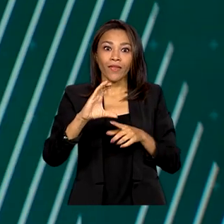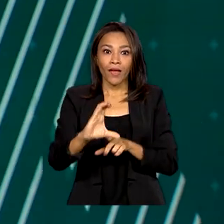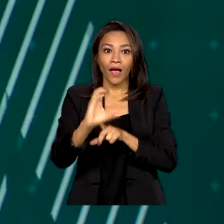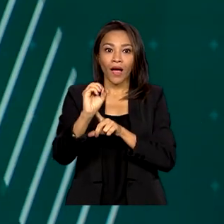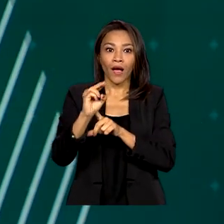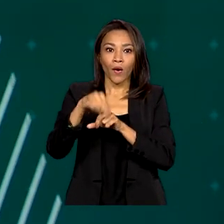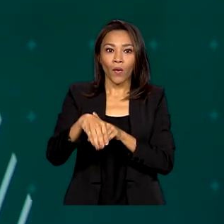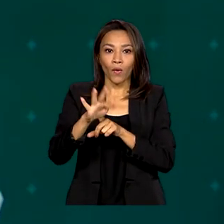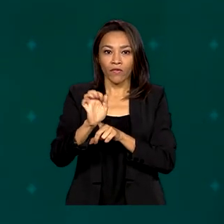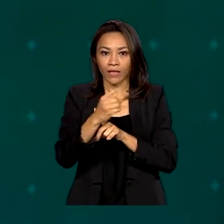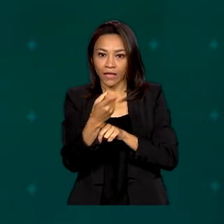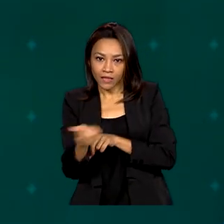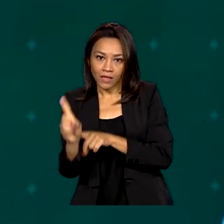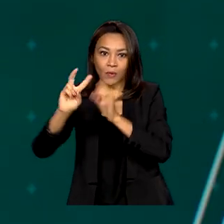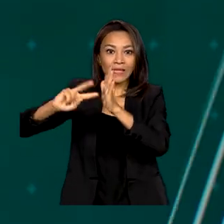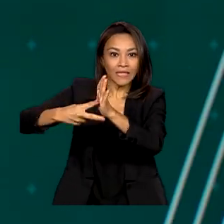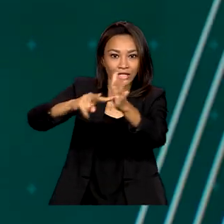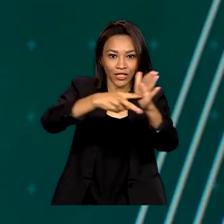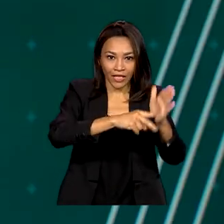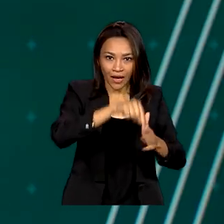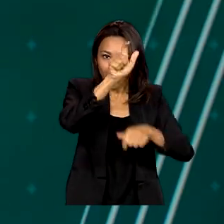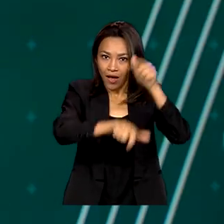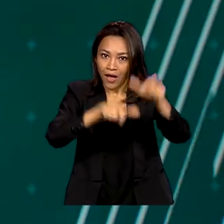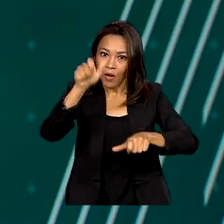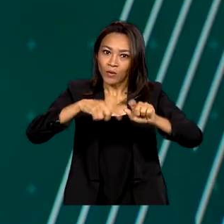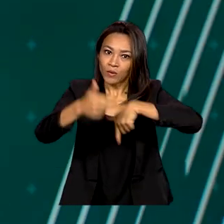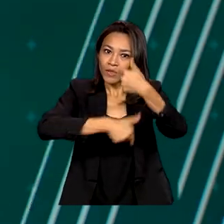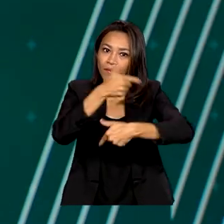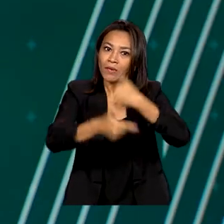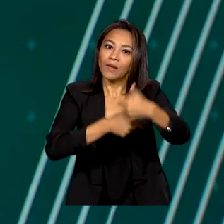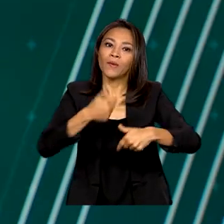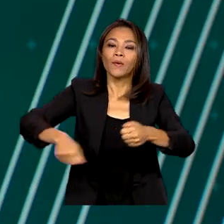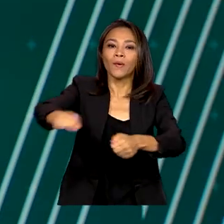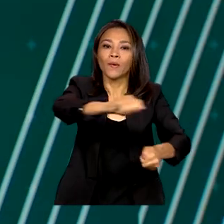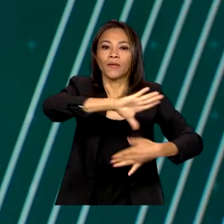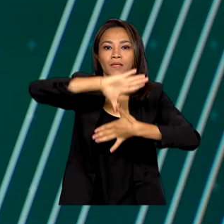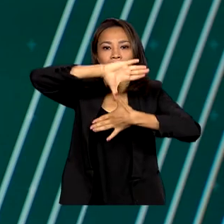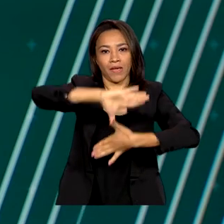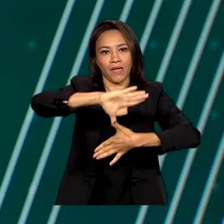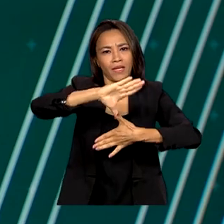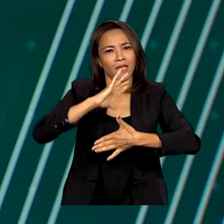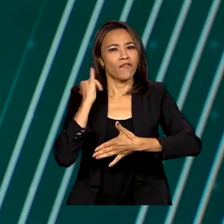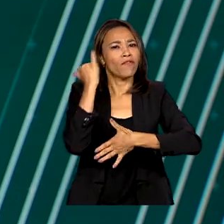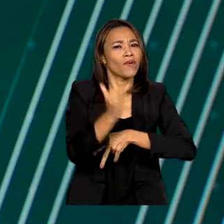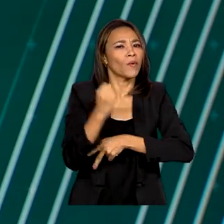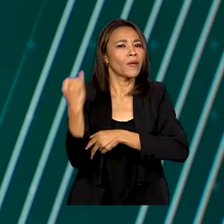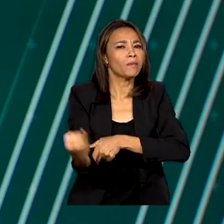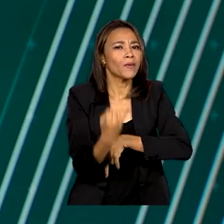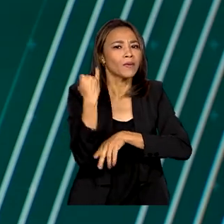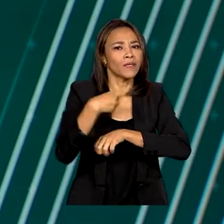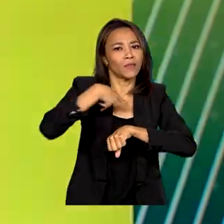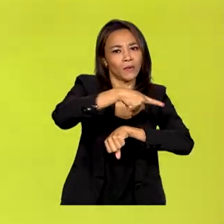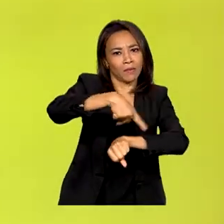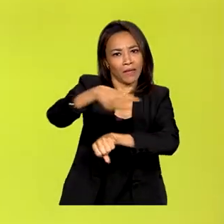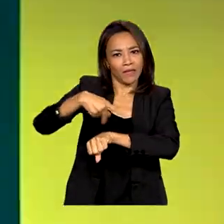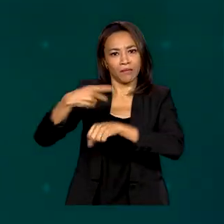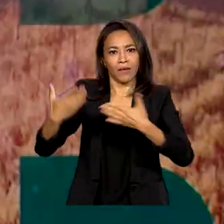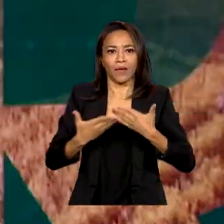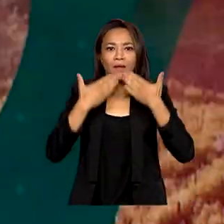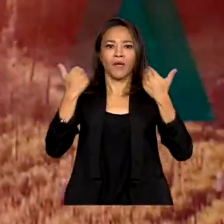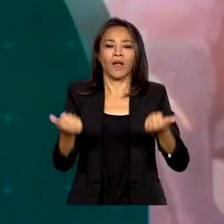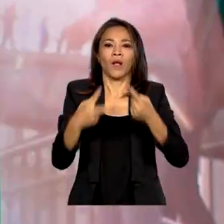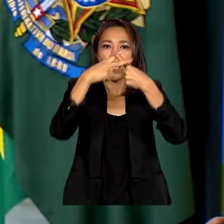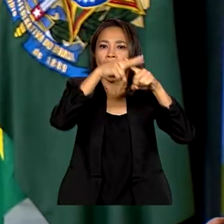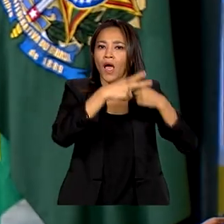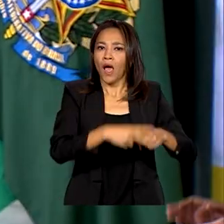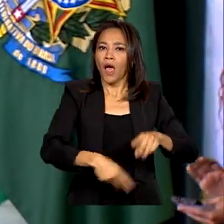Trabalhadores e Trabalhadoras das Américas e destacou a importância da união dos países para atualizar as leis no mercado de